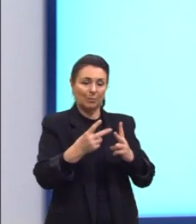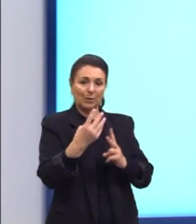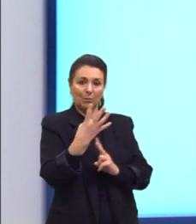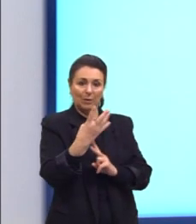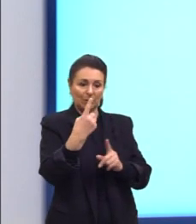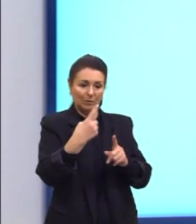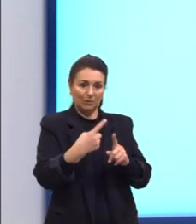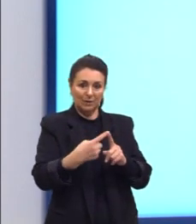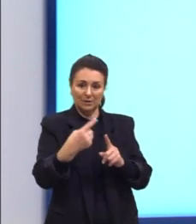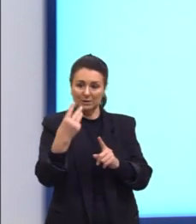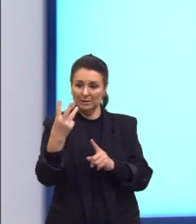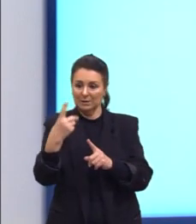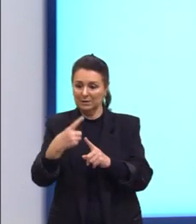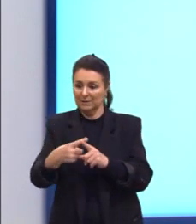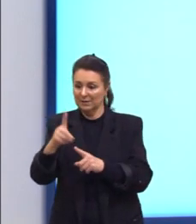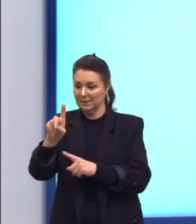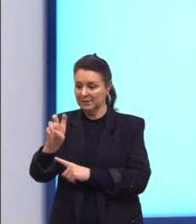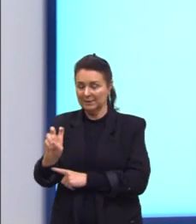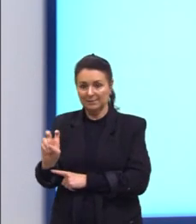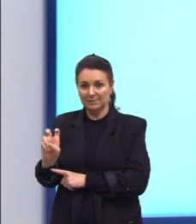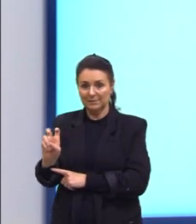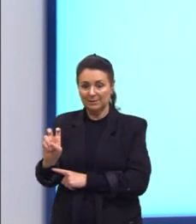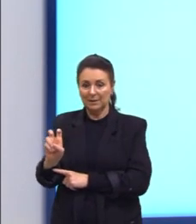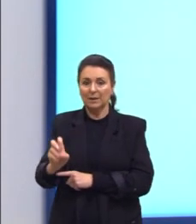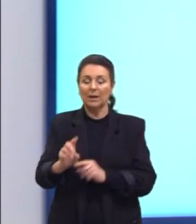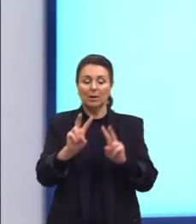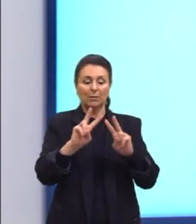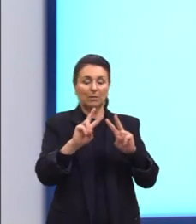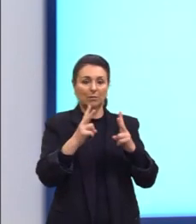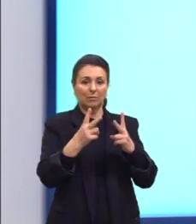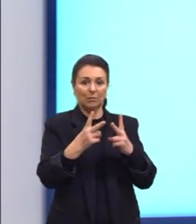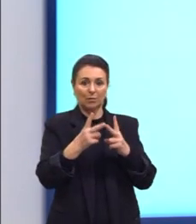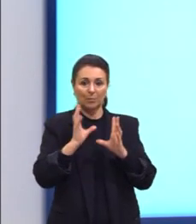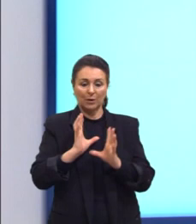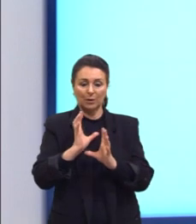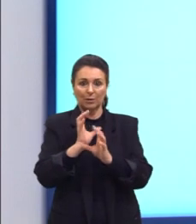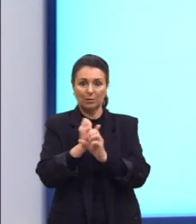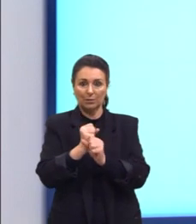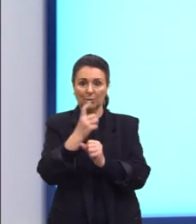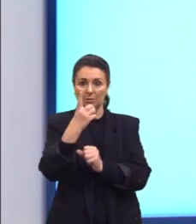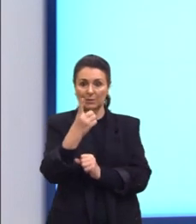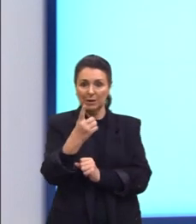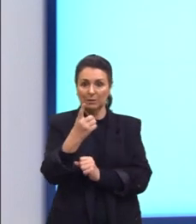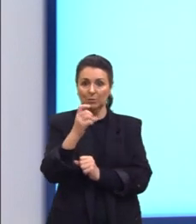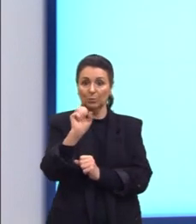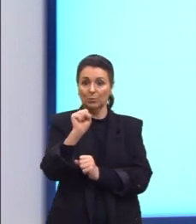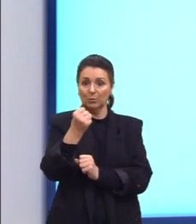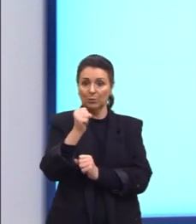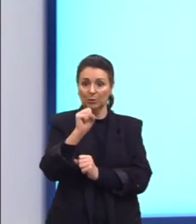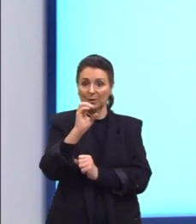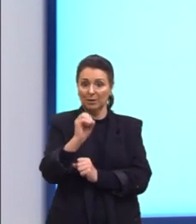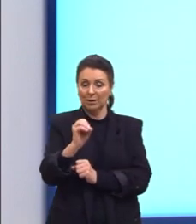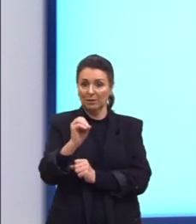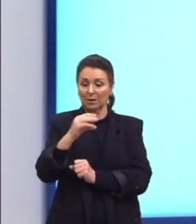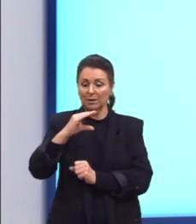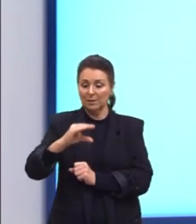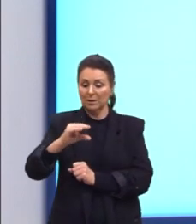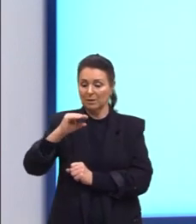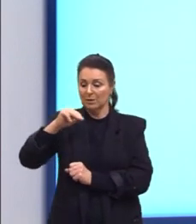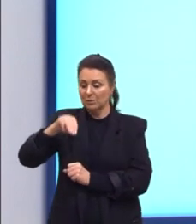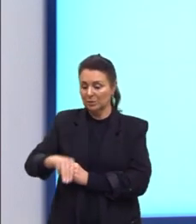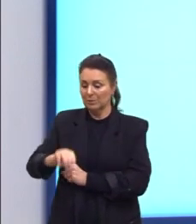vezes 3, vezes 15. O volume, então, total seria de 180 centímetros